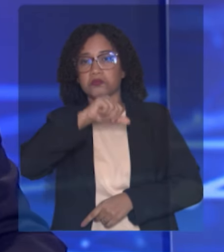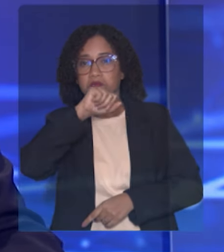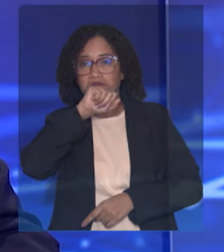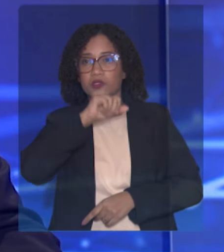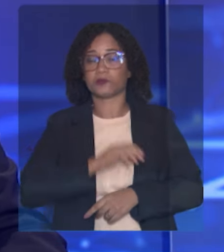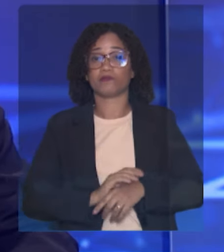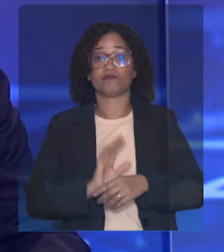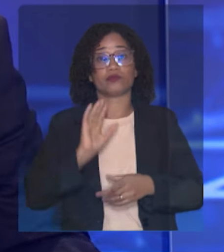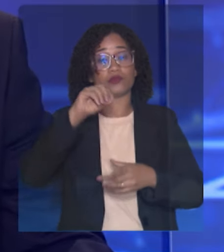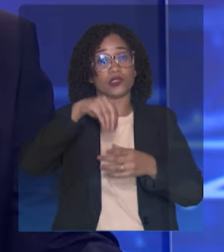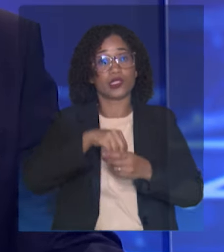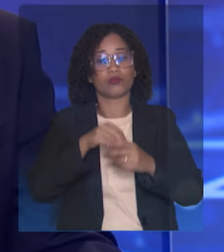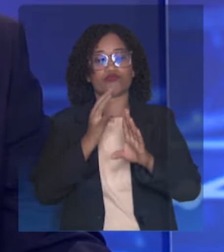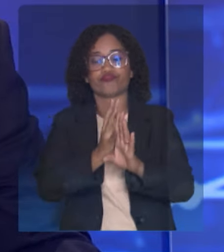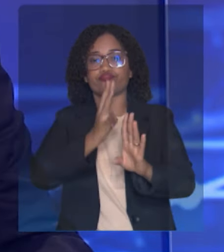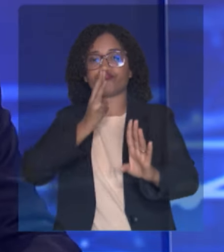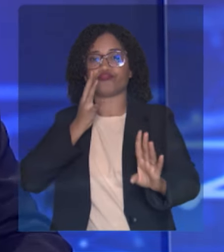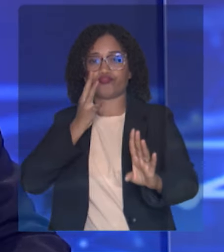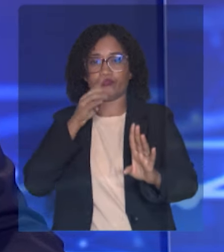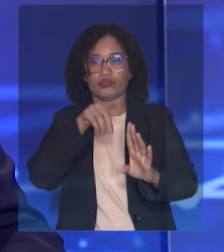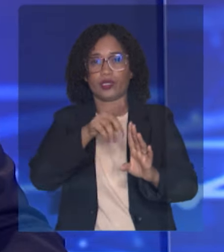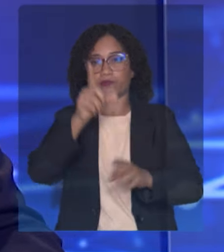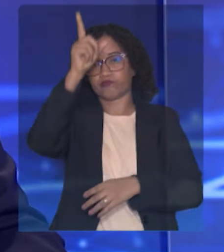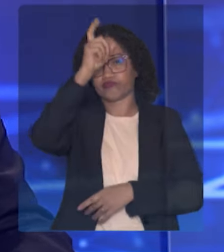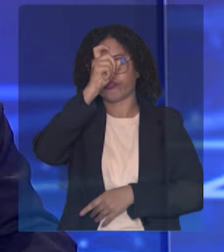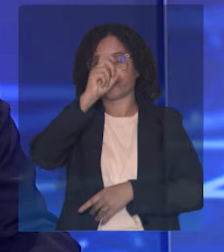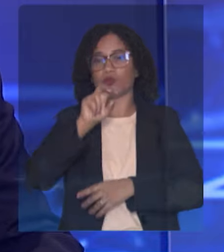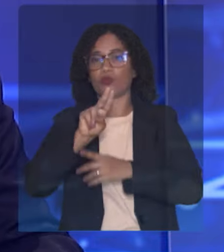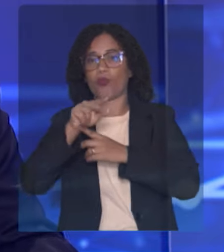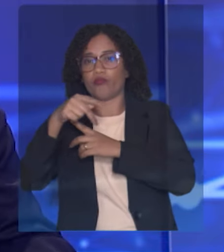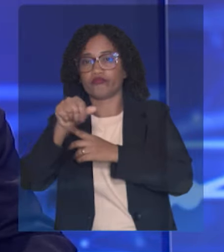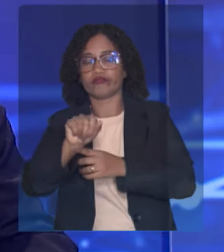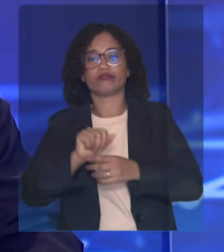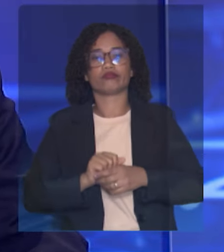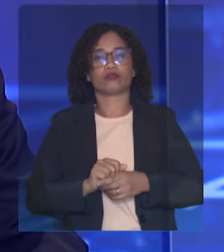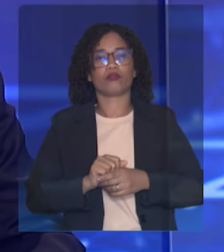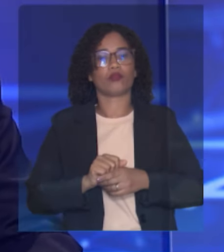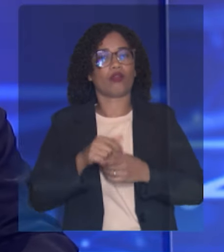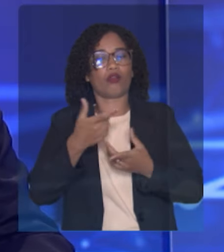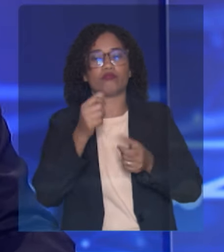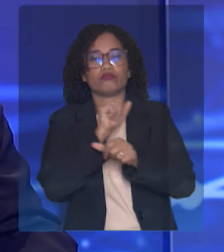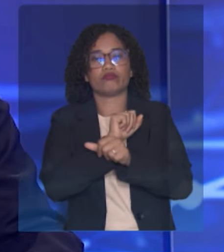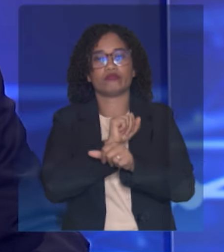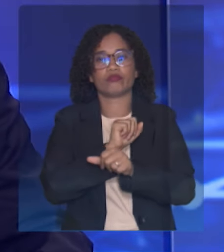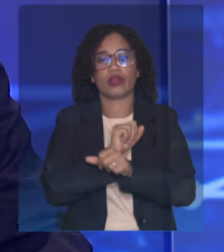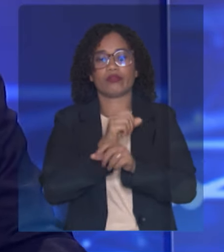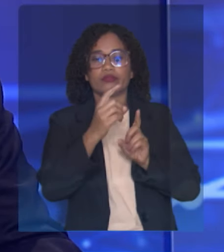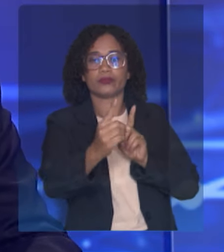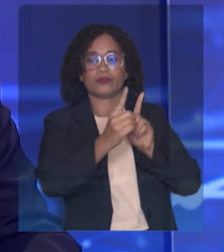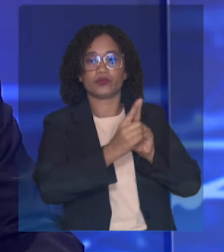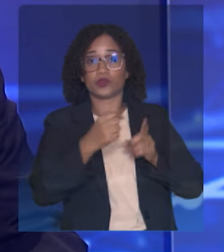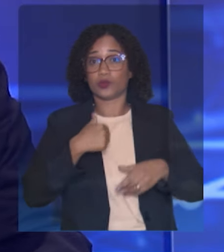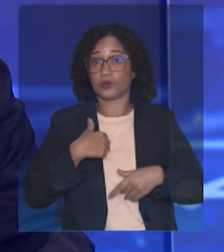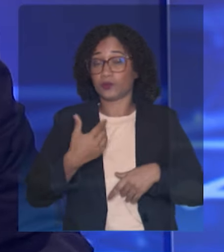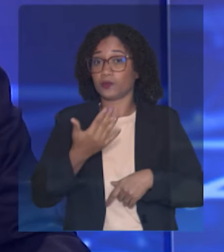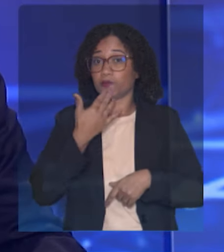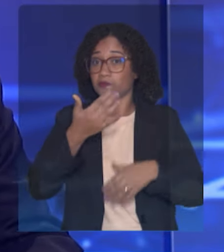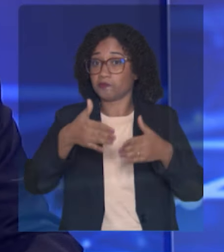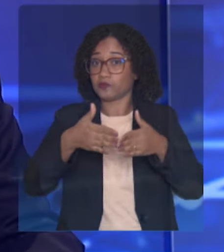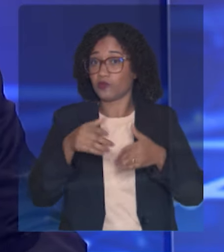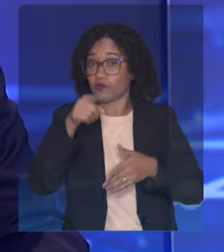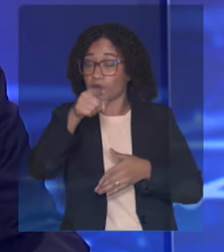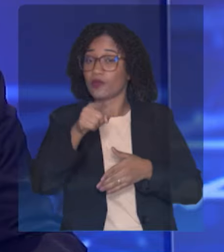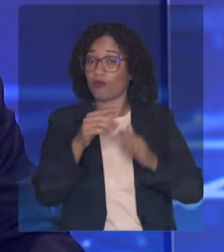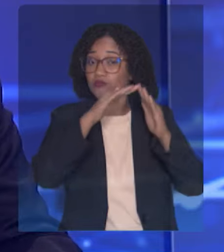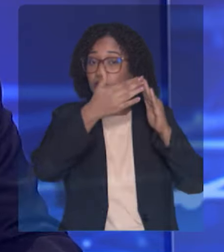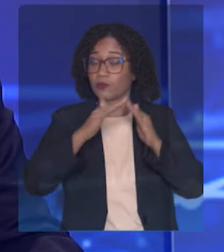de uma consulta. Eu estou me dirigindo agora e pedindo licença para entrar em sua casa, você que mora na periferia e as linhas